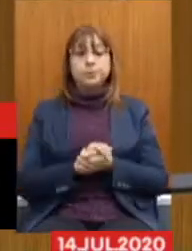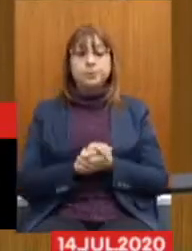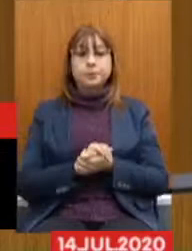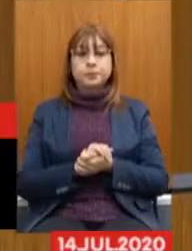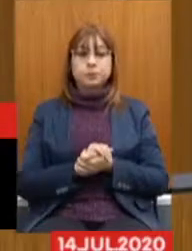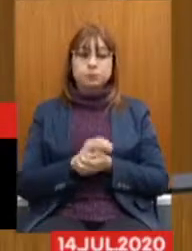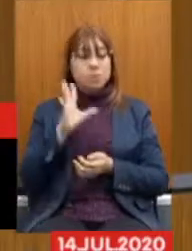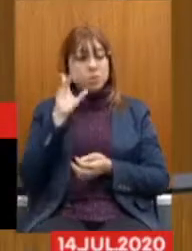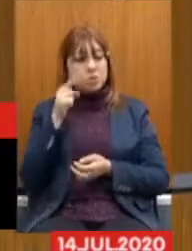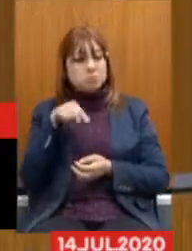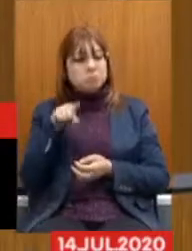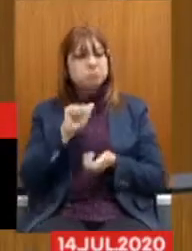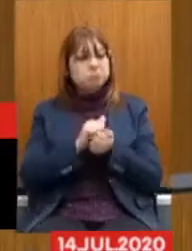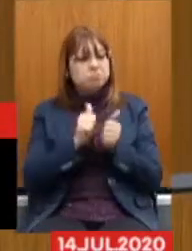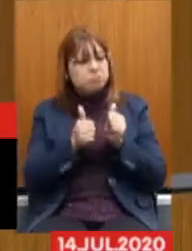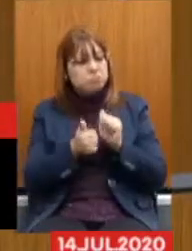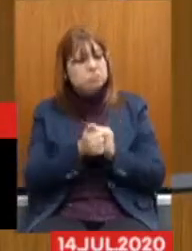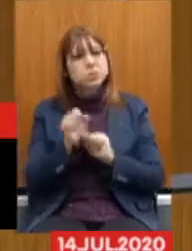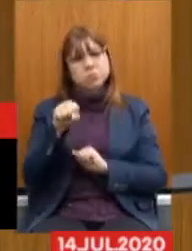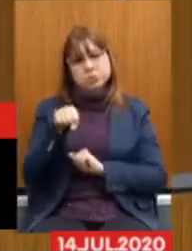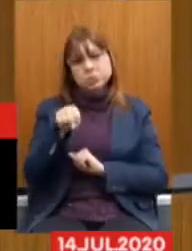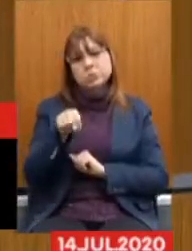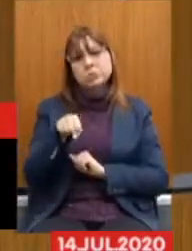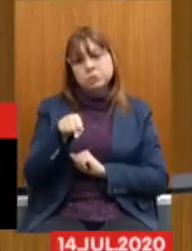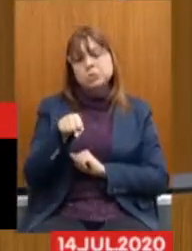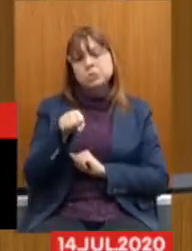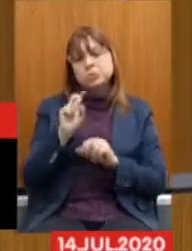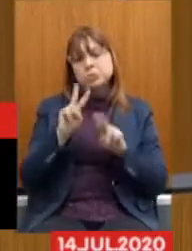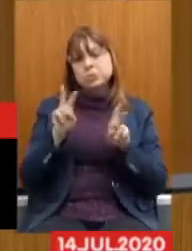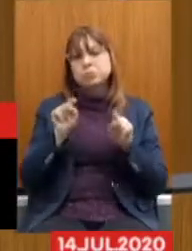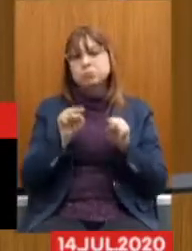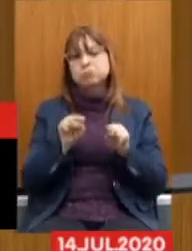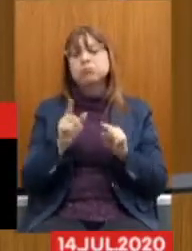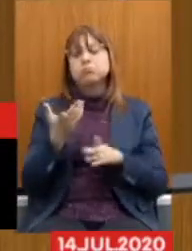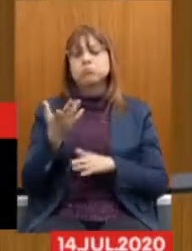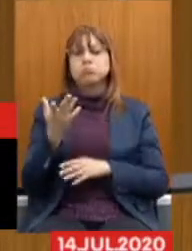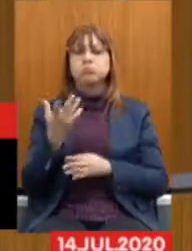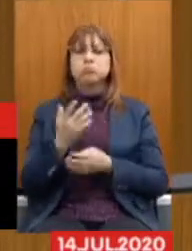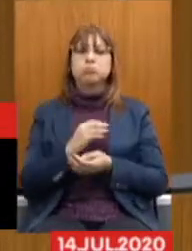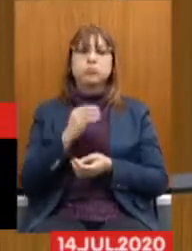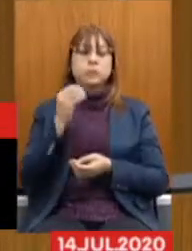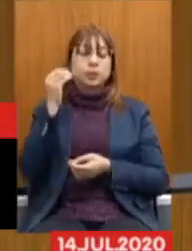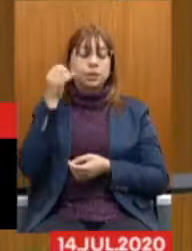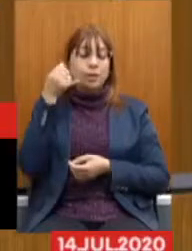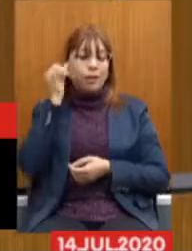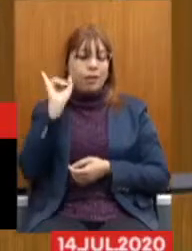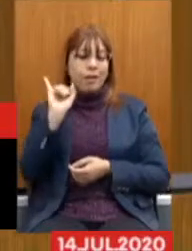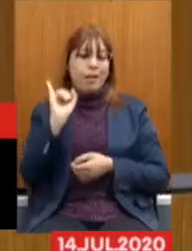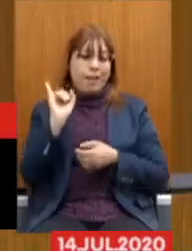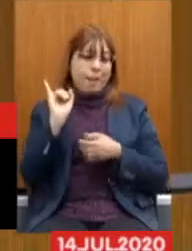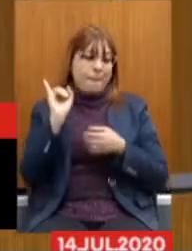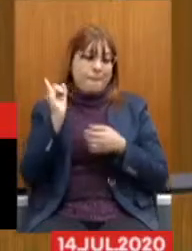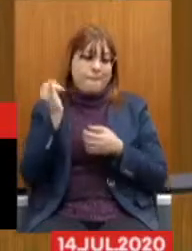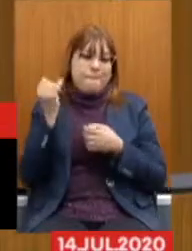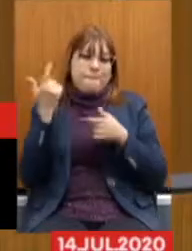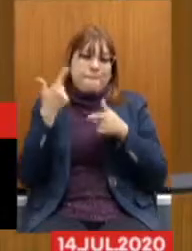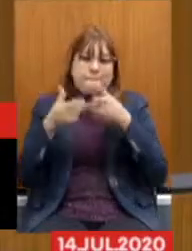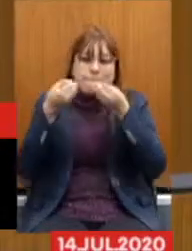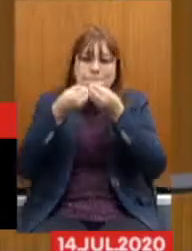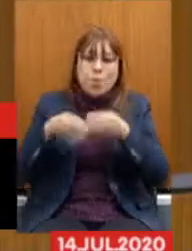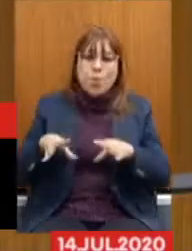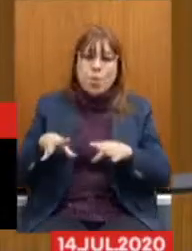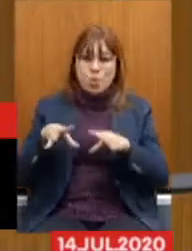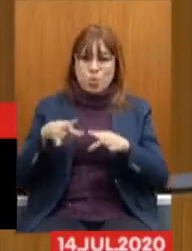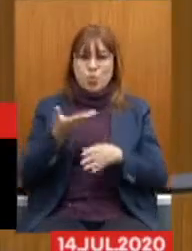ajustar de forma adequada essa questão para não penalizar sobremaneira os servidores públicos